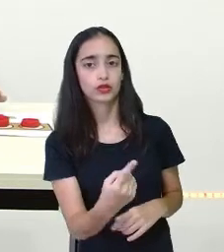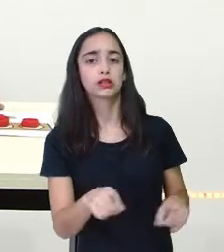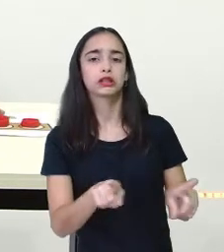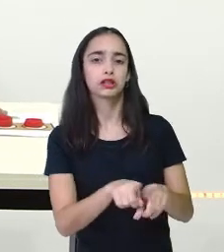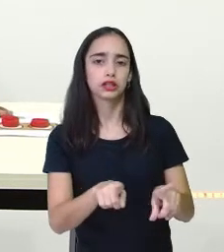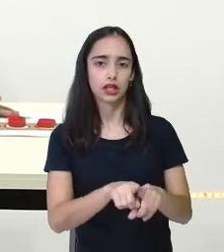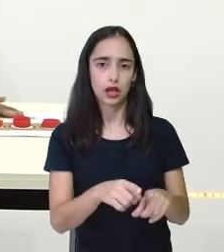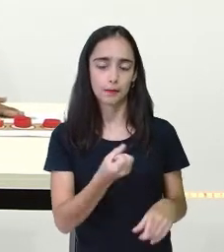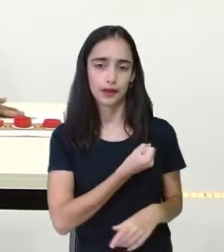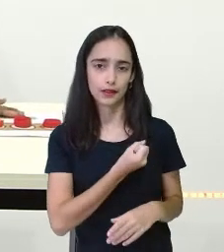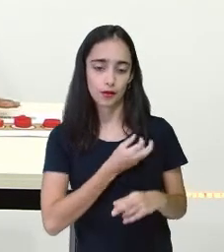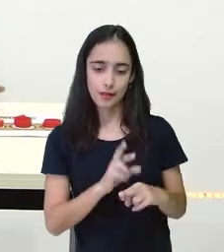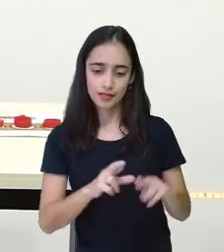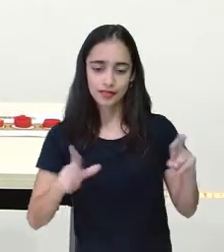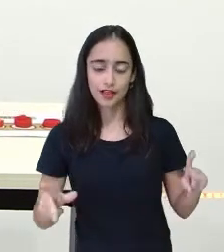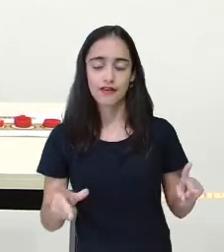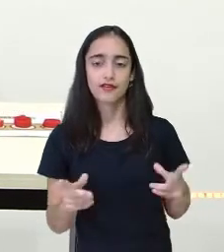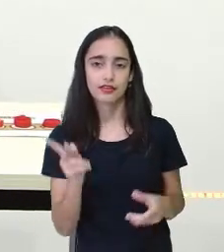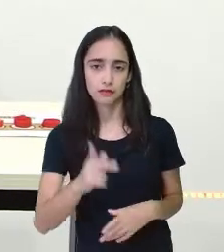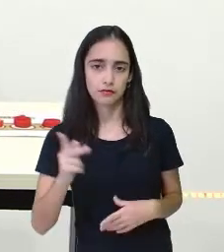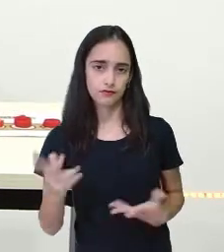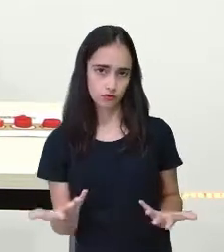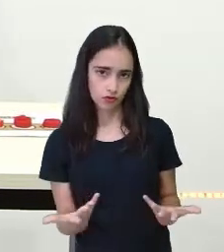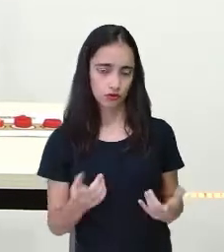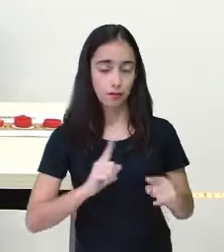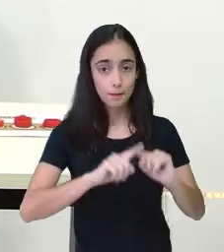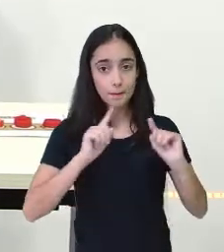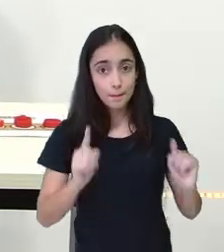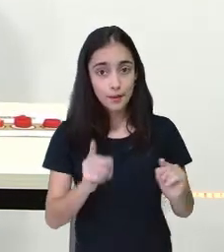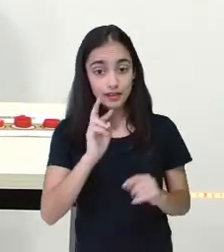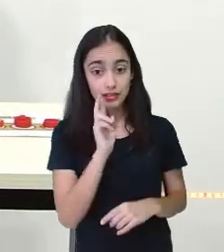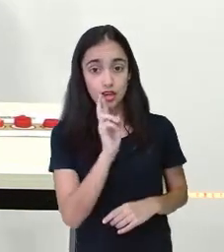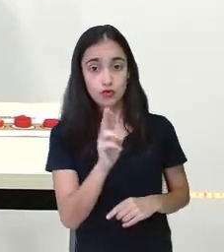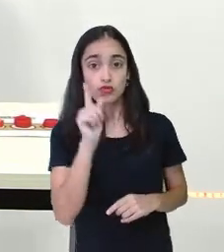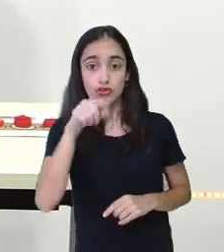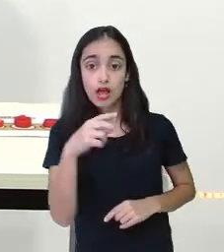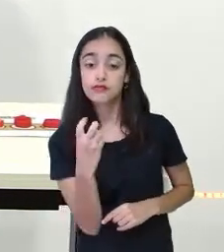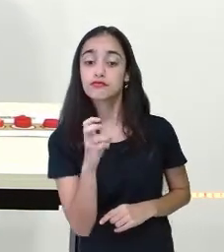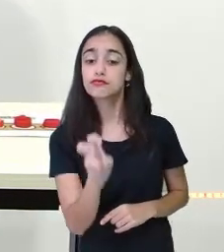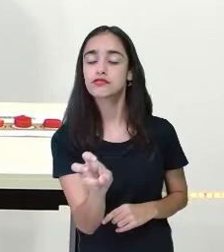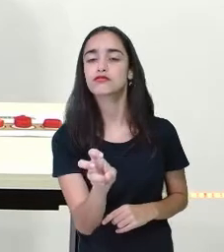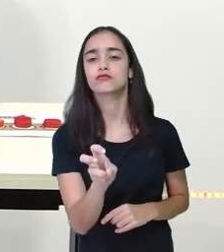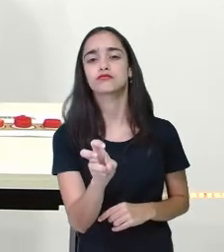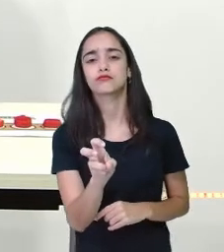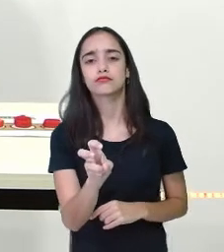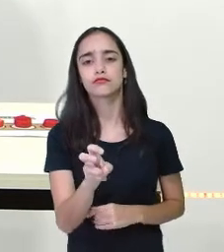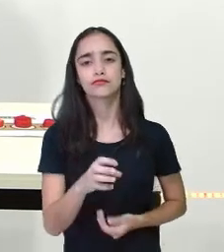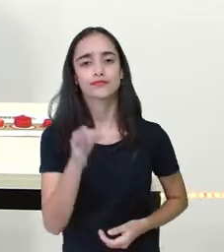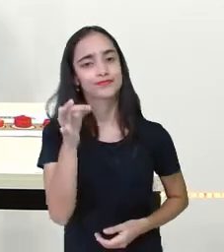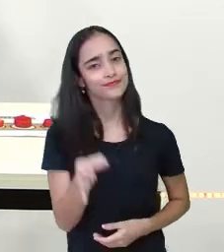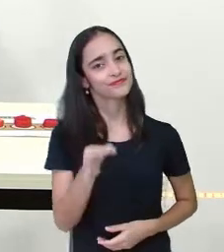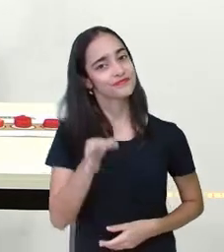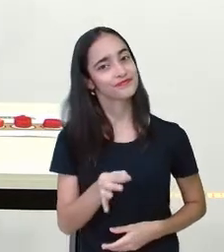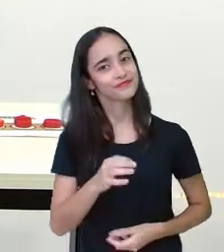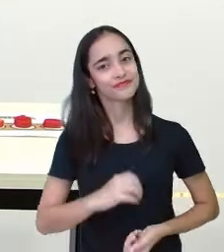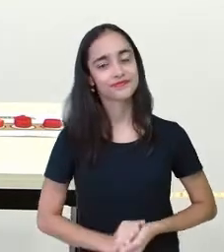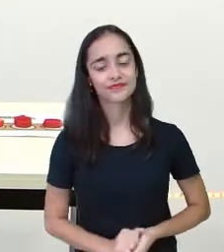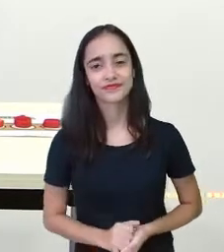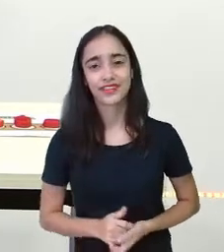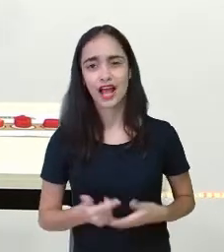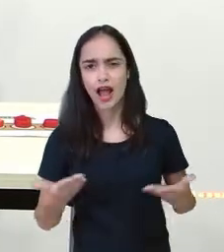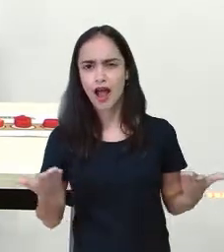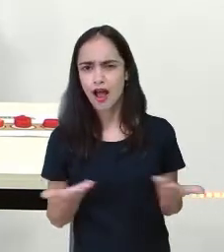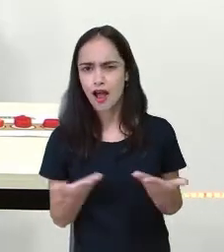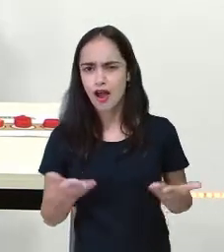da professora Elis. Mas que o resultado também deu 5. Certo? Então, mas qual o